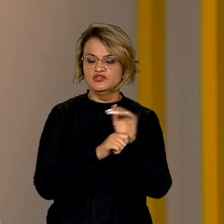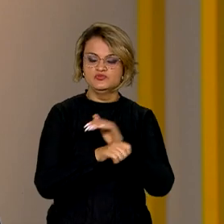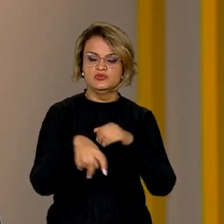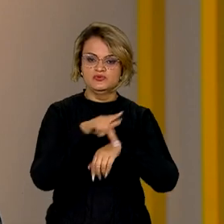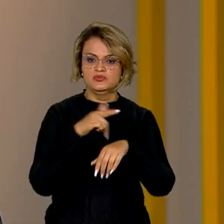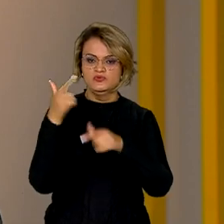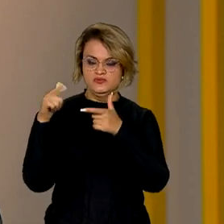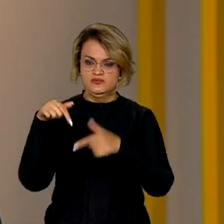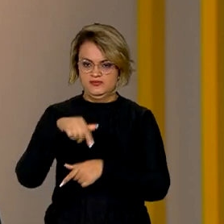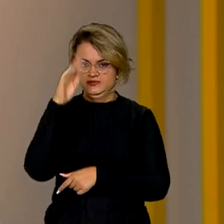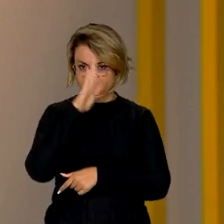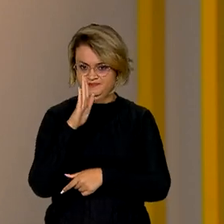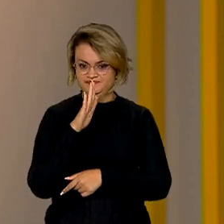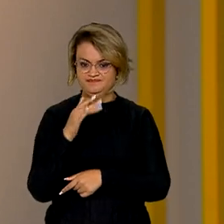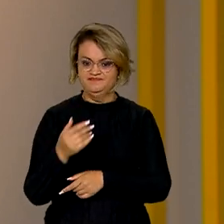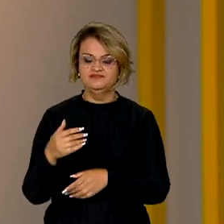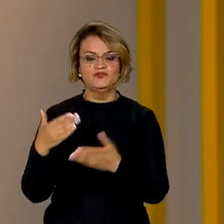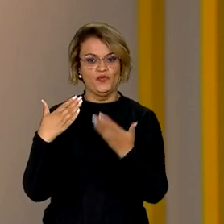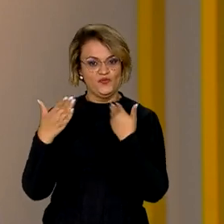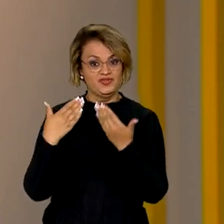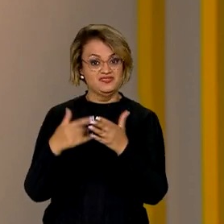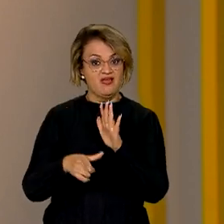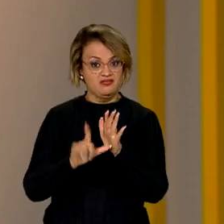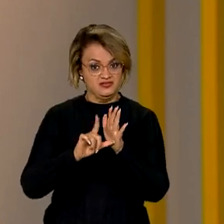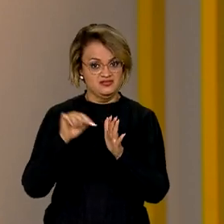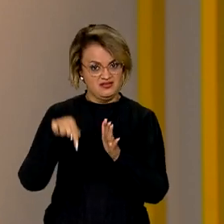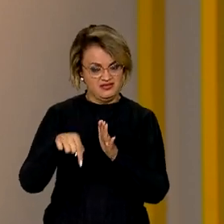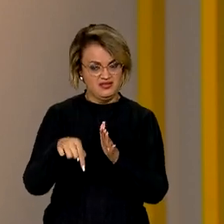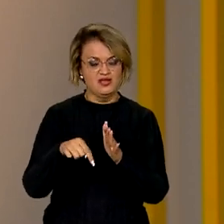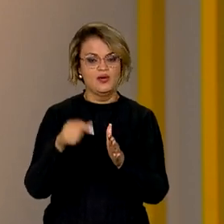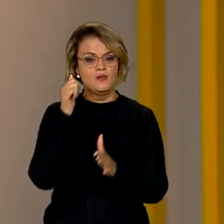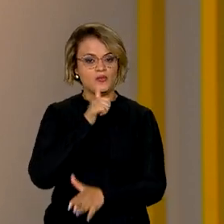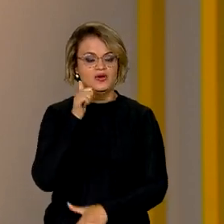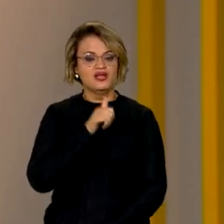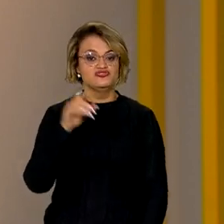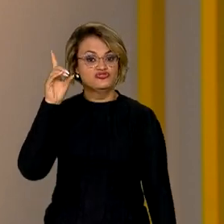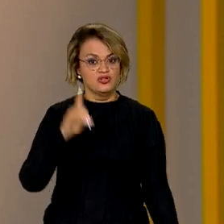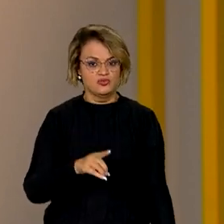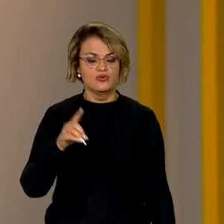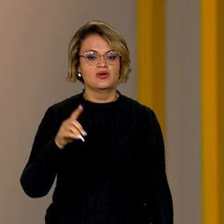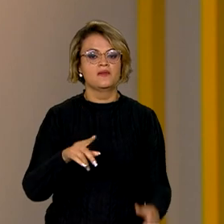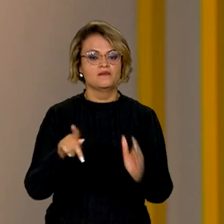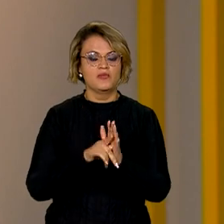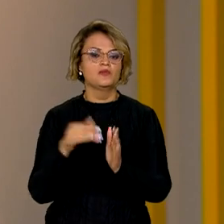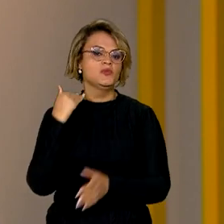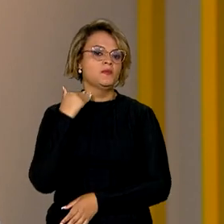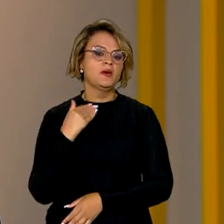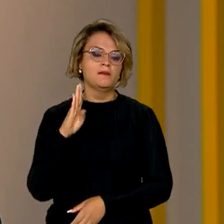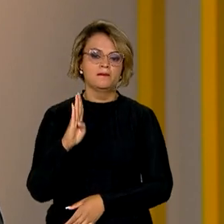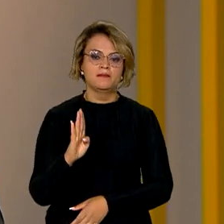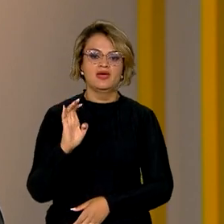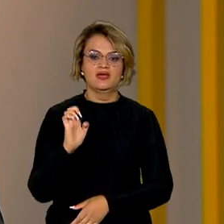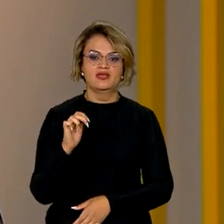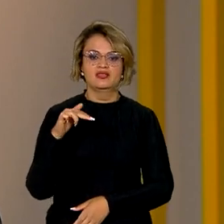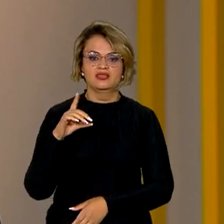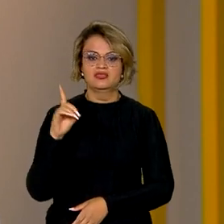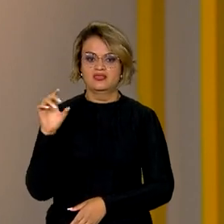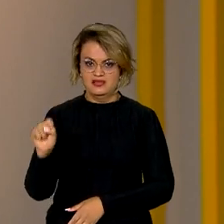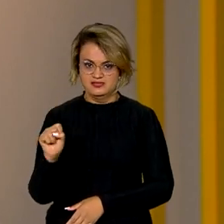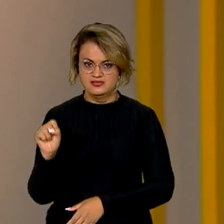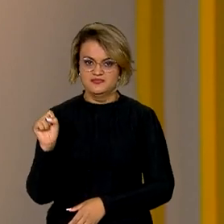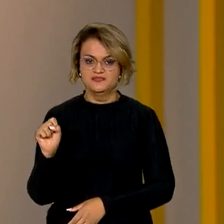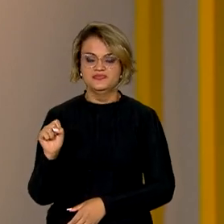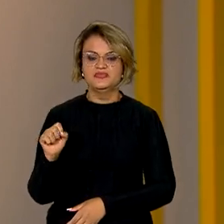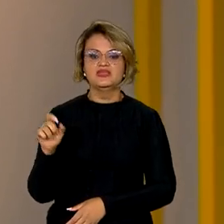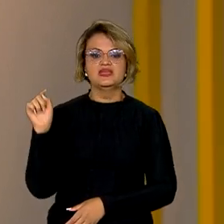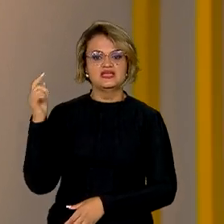exterior. Sobre o assunto, eu conversei mais cedo aqui na IBC com a diretora socioambiental do BNDES, Tereza Campelo, que